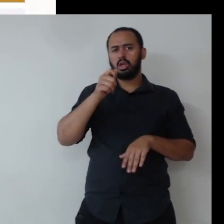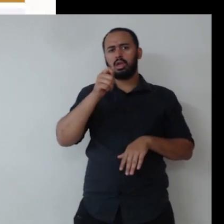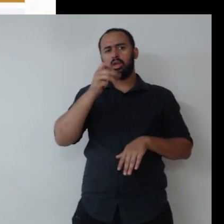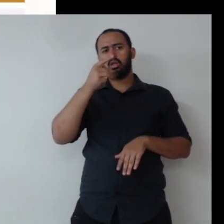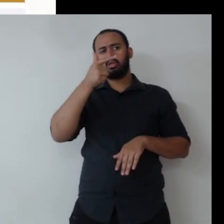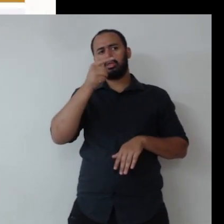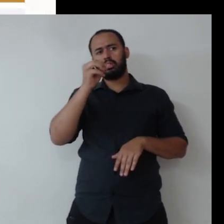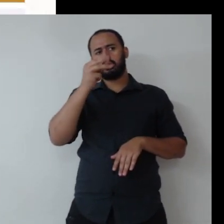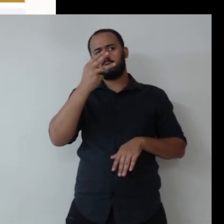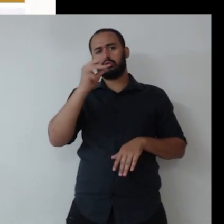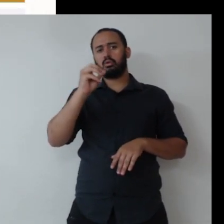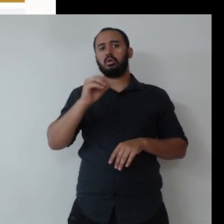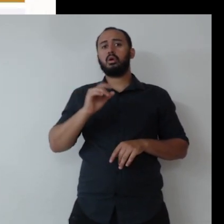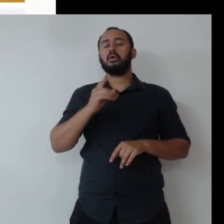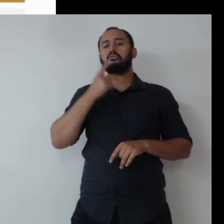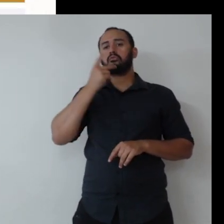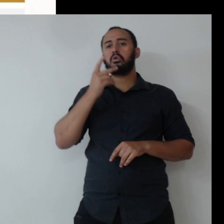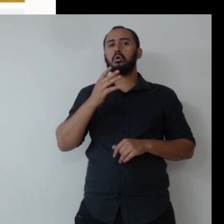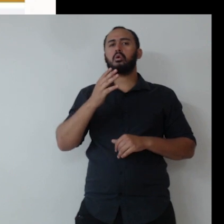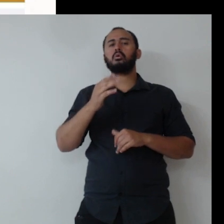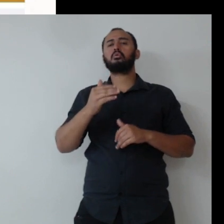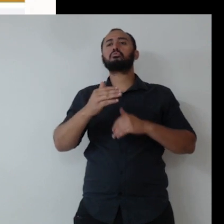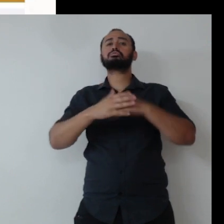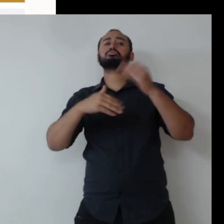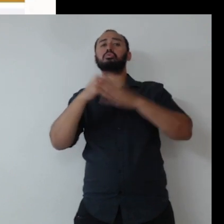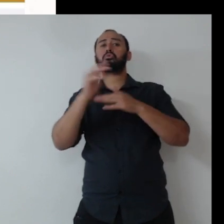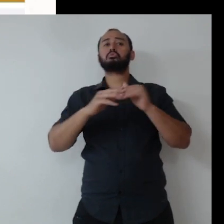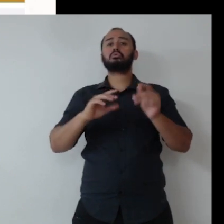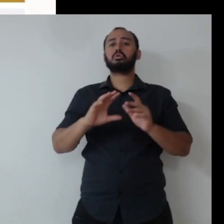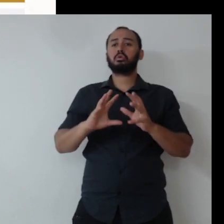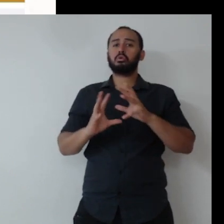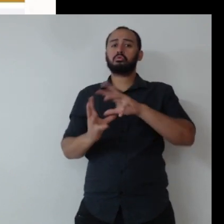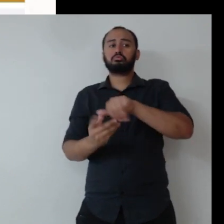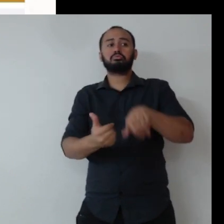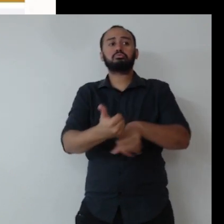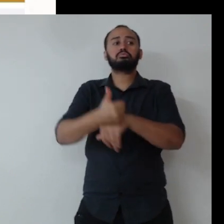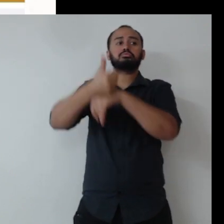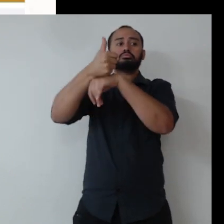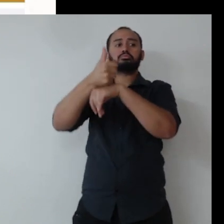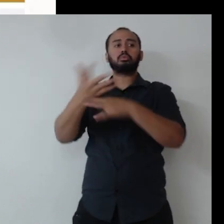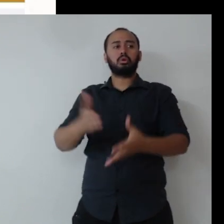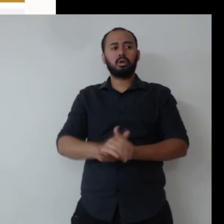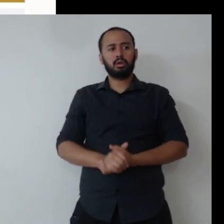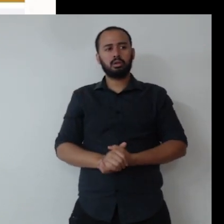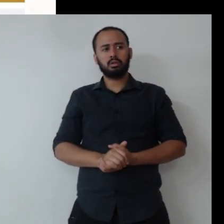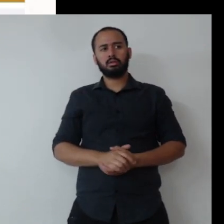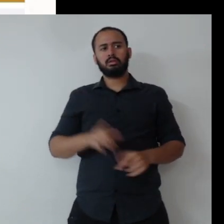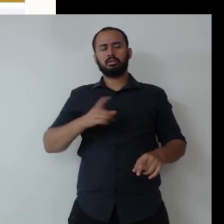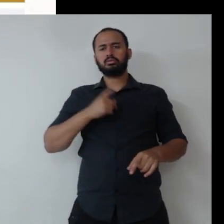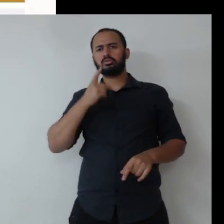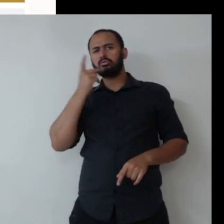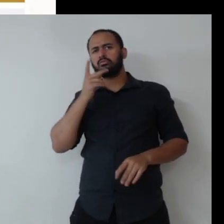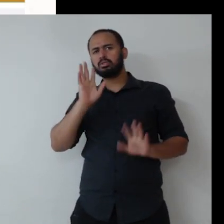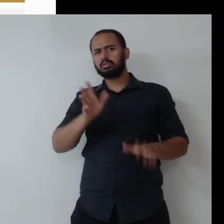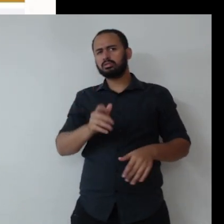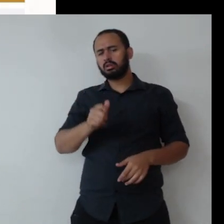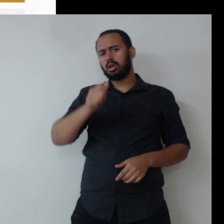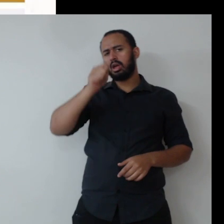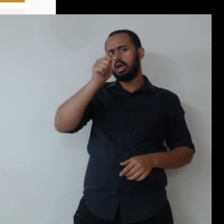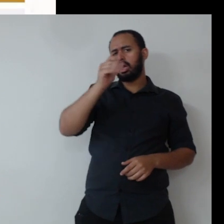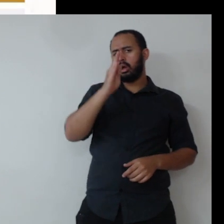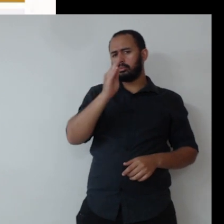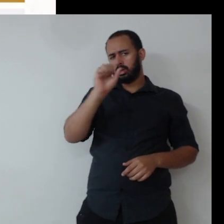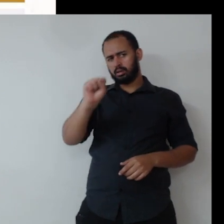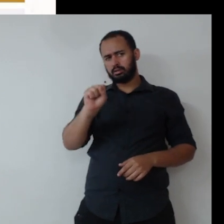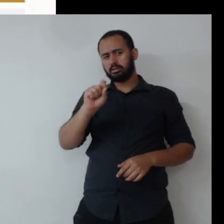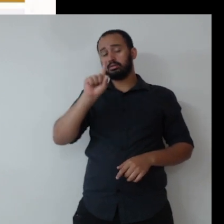os Objetivos do Desenvolvimento Sustentável, acredito que a maioria de vocês aqui já tenham ouvido falar nos ODSs, são